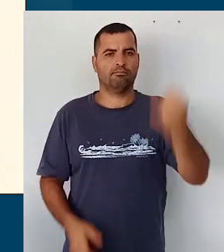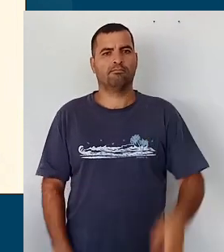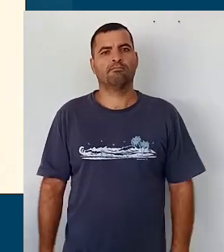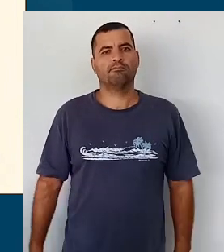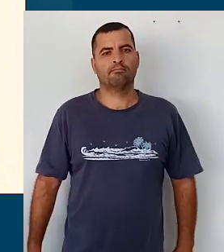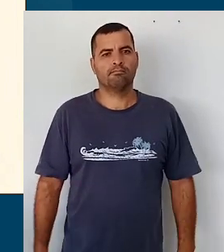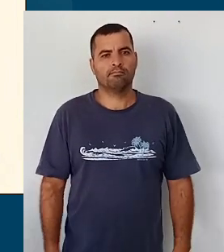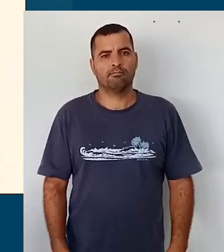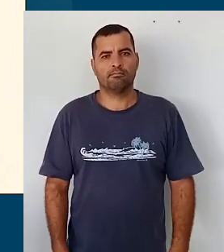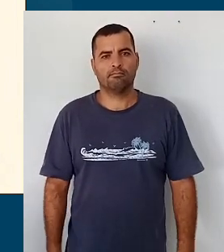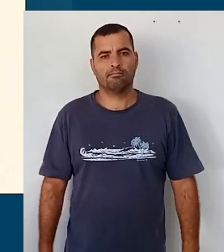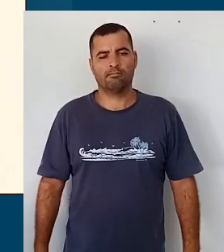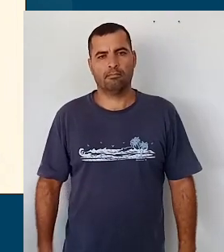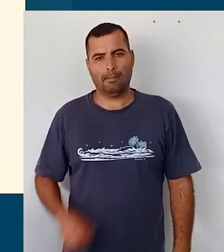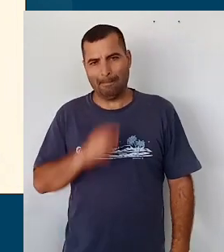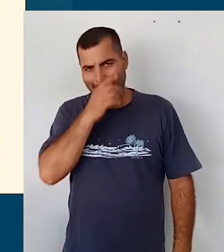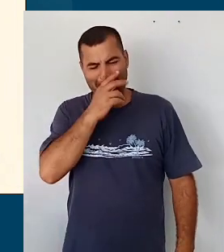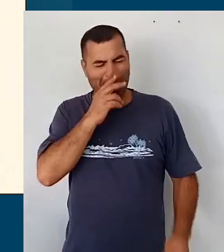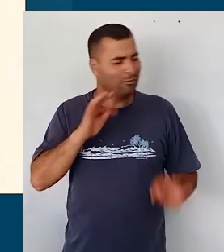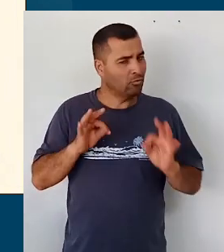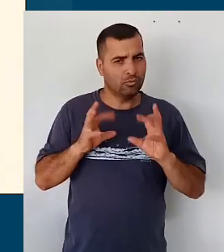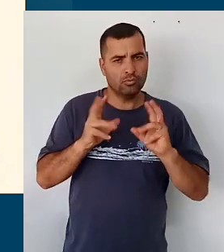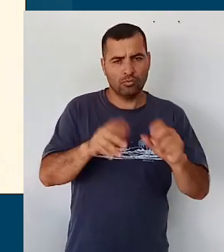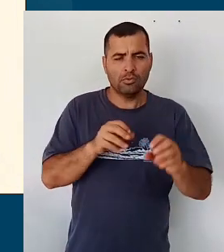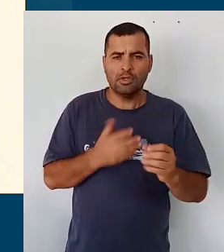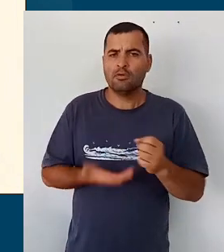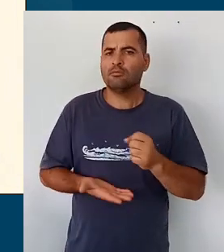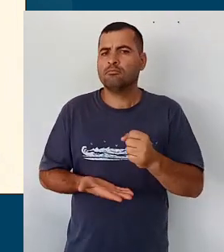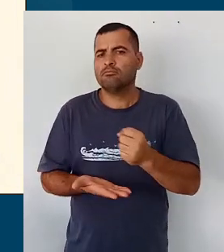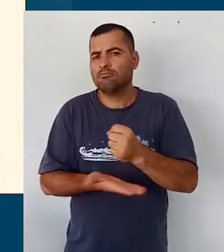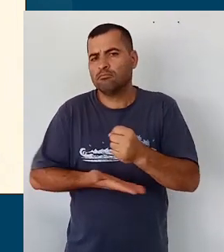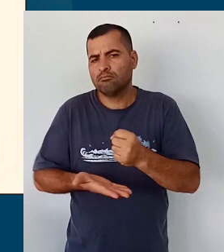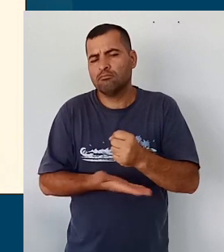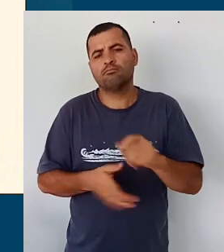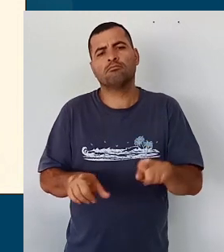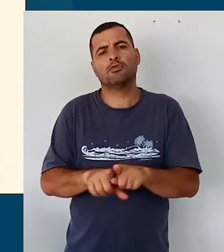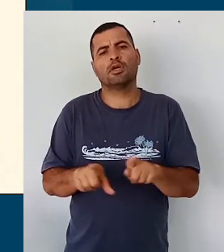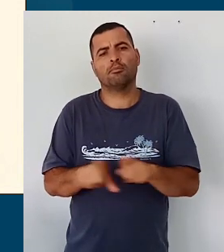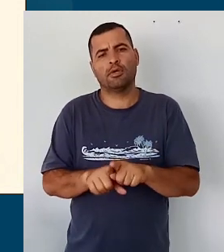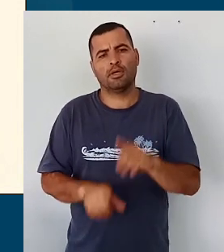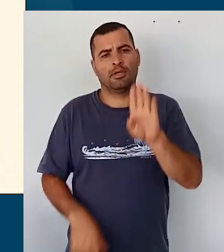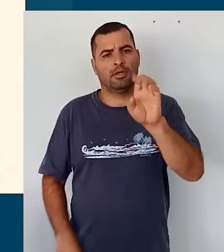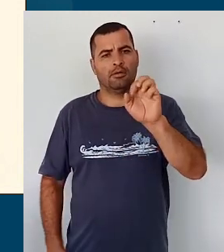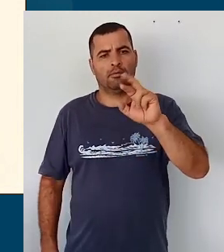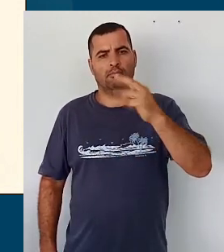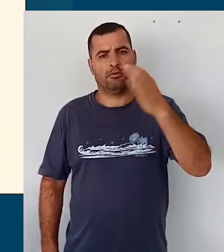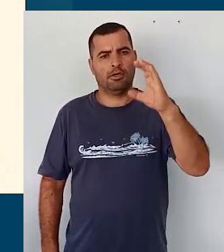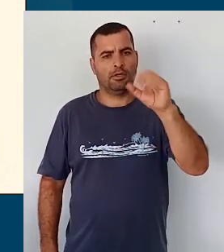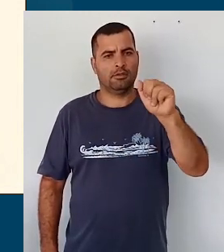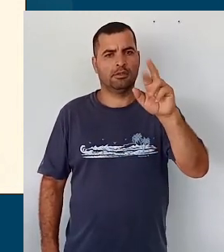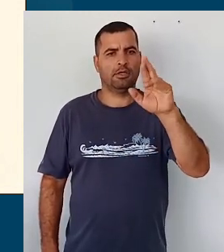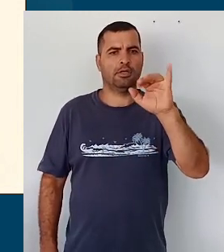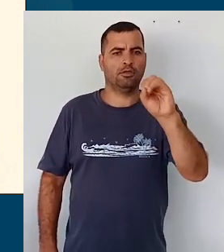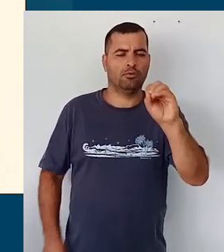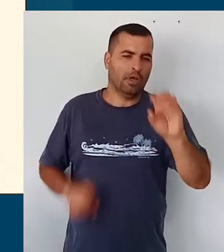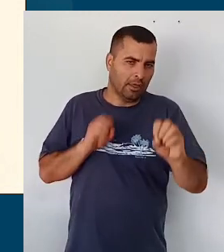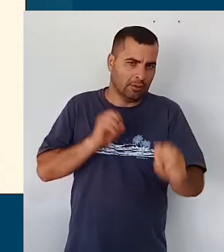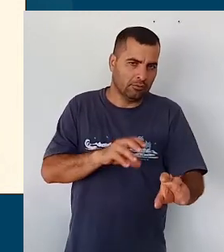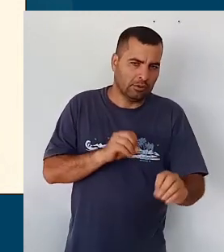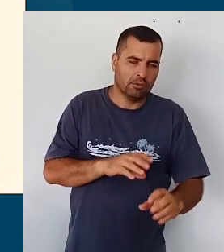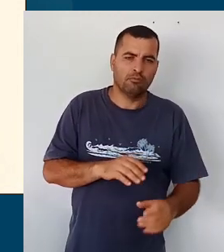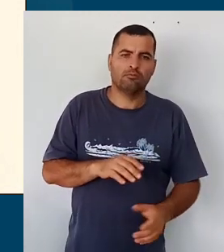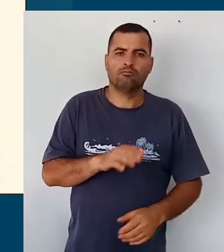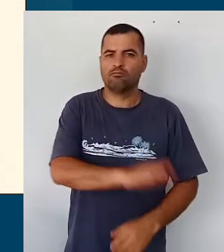em todo o ensino fundamental, mas principalmente nos berçários, na educação infantil,